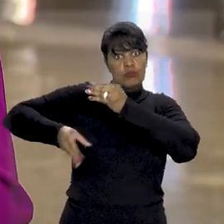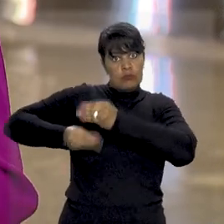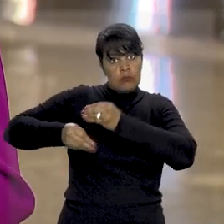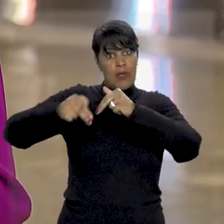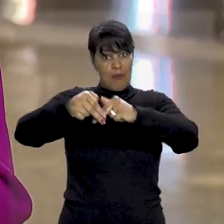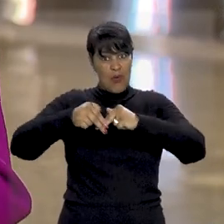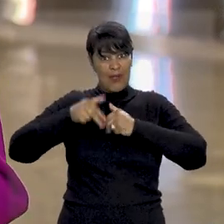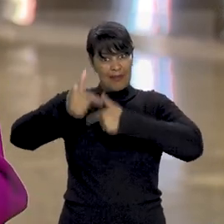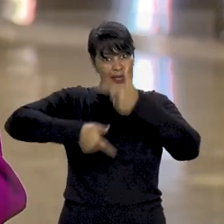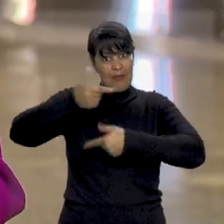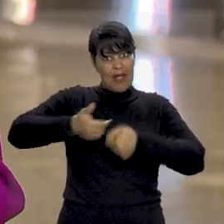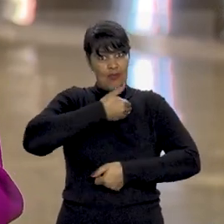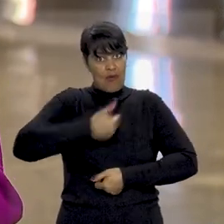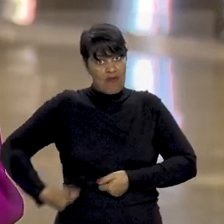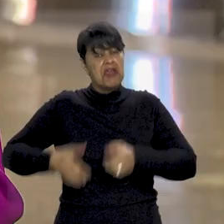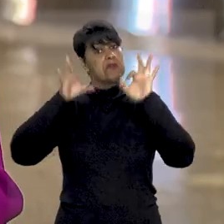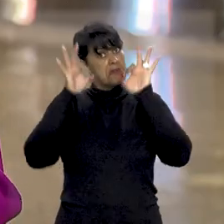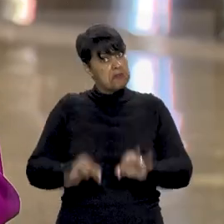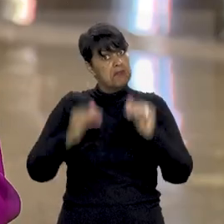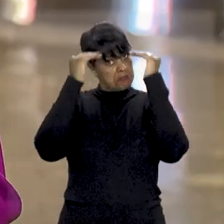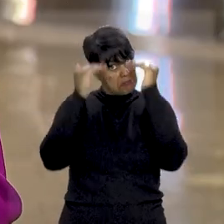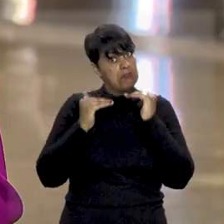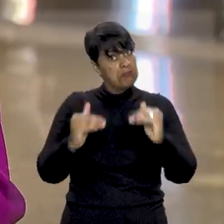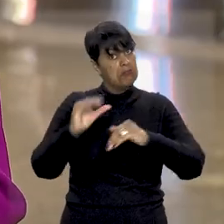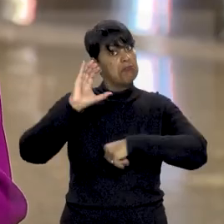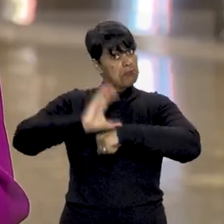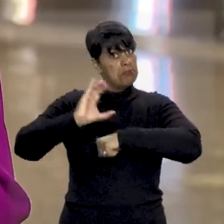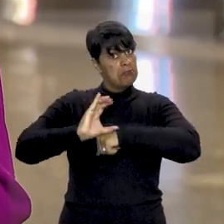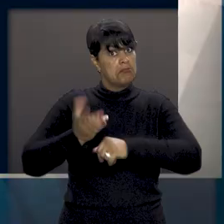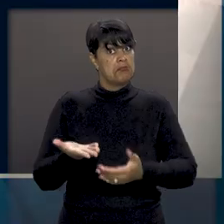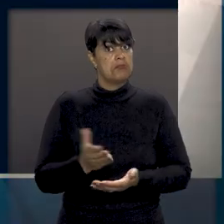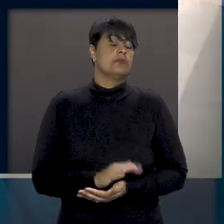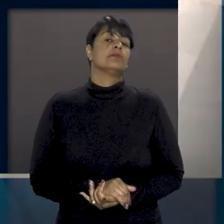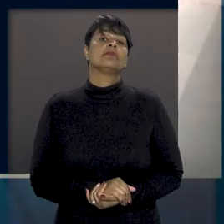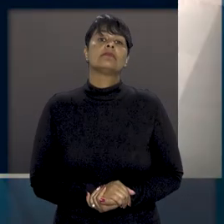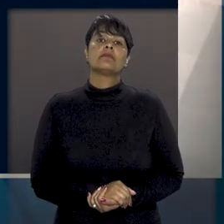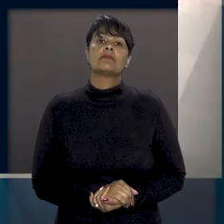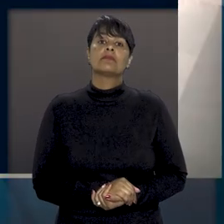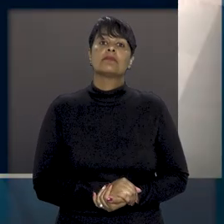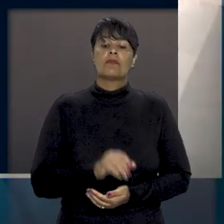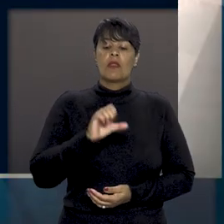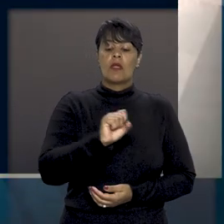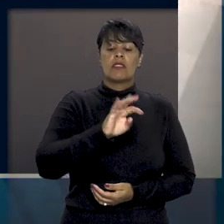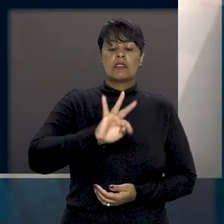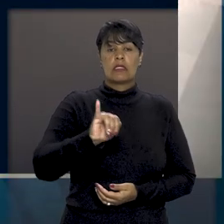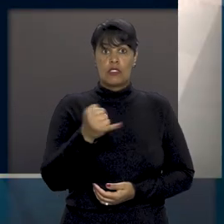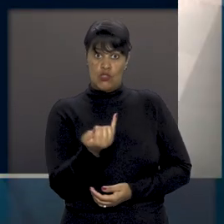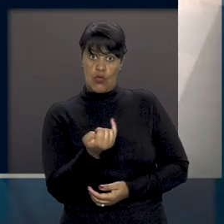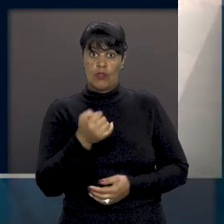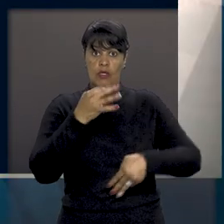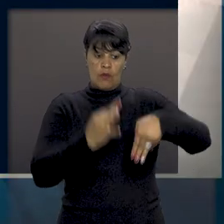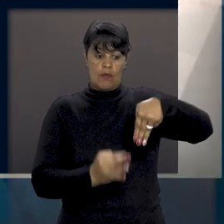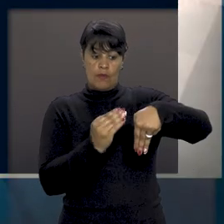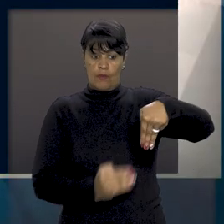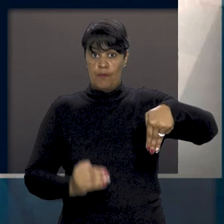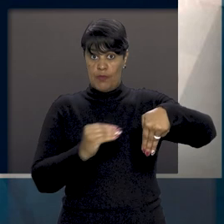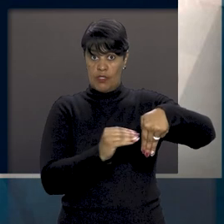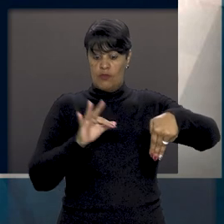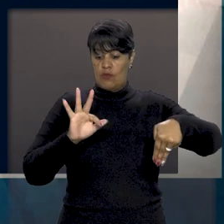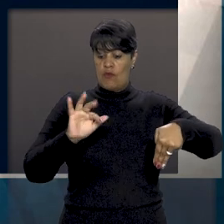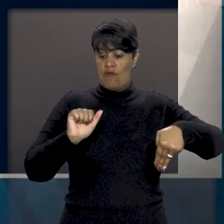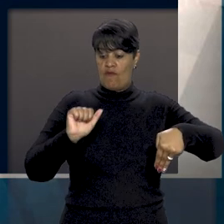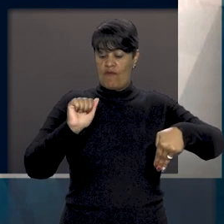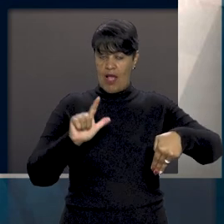públicas não contraria a vedação prevista na Constituição. No STJ, o relator da apelação civil, ministro Francisco